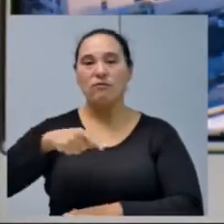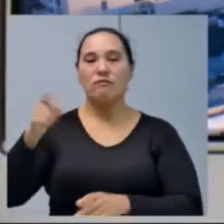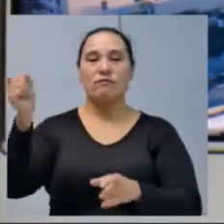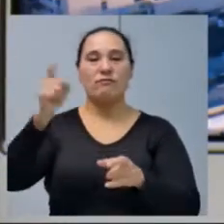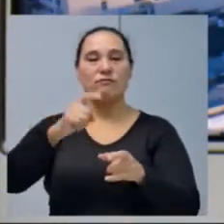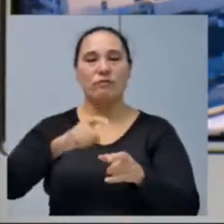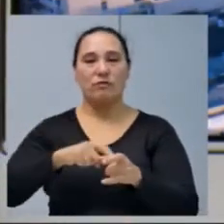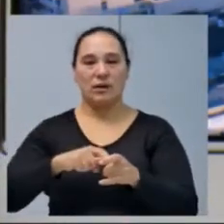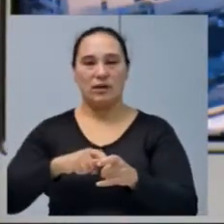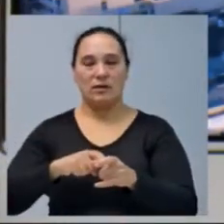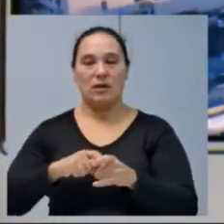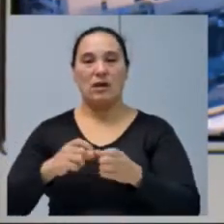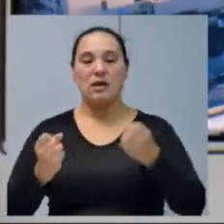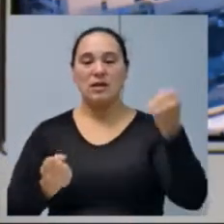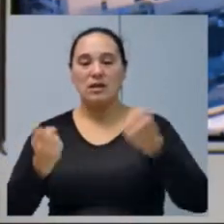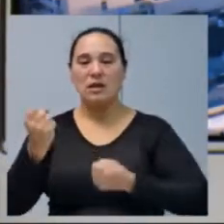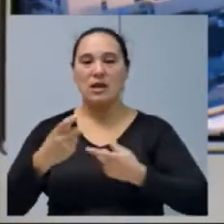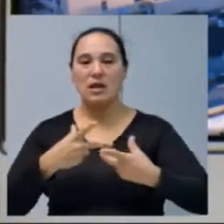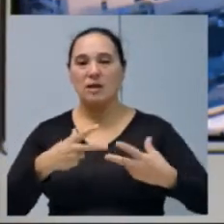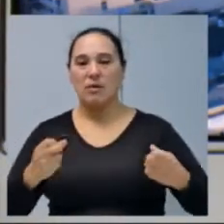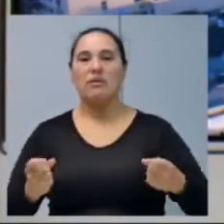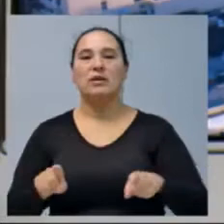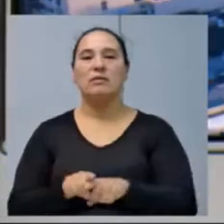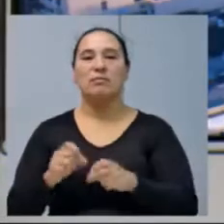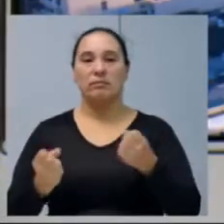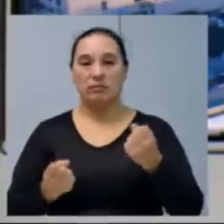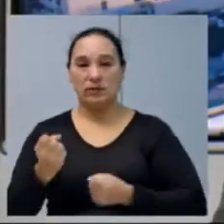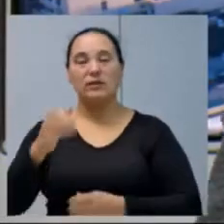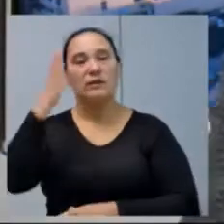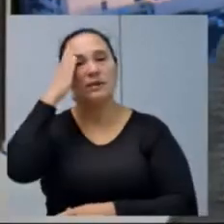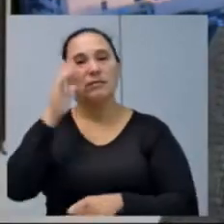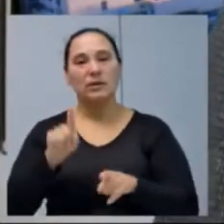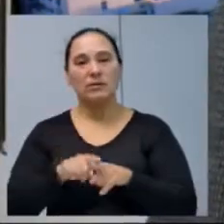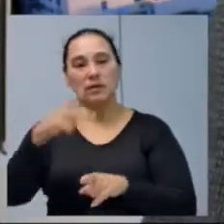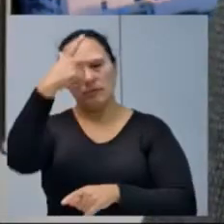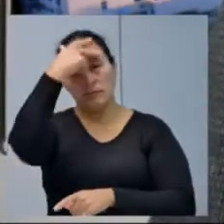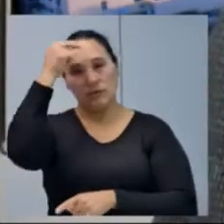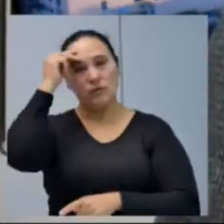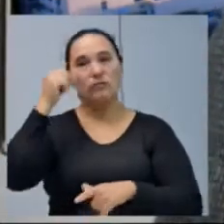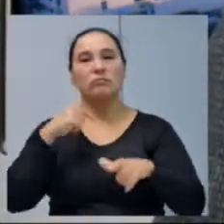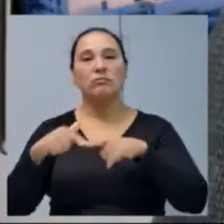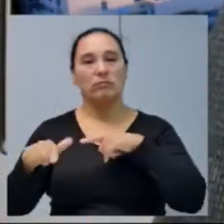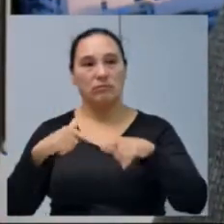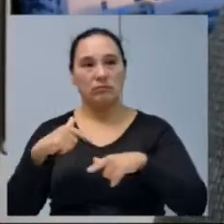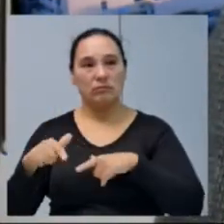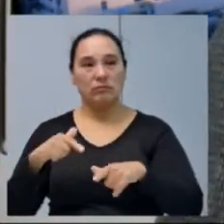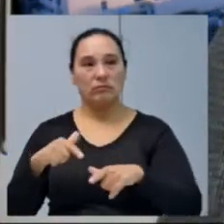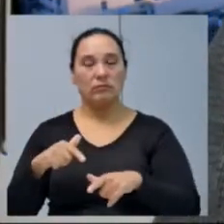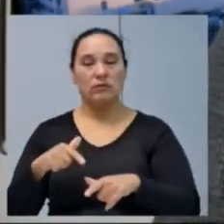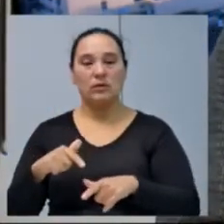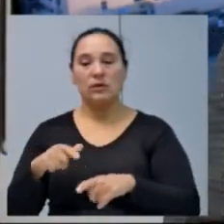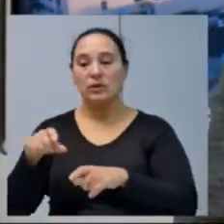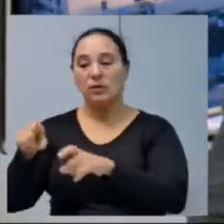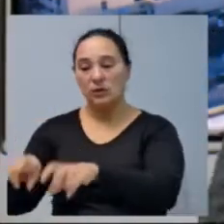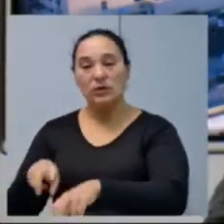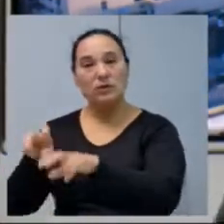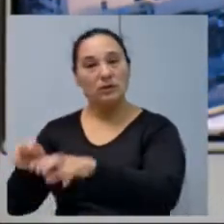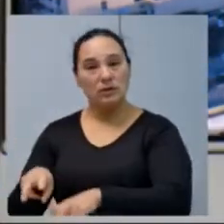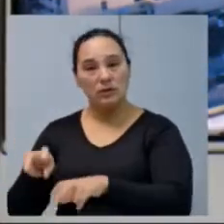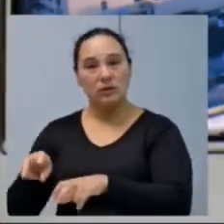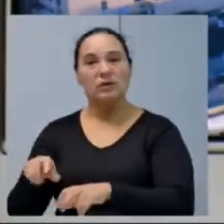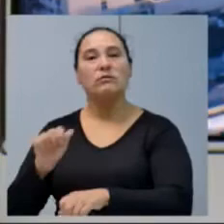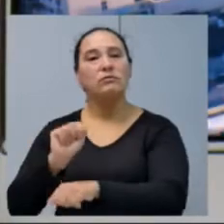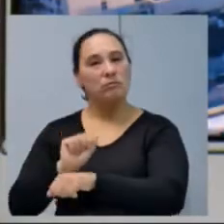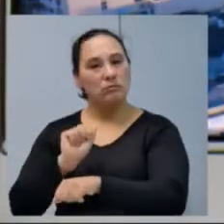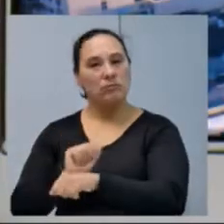de caminhões e veículos. A gente sabe também que a Prefeitura está em um trabalho pelo nosso interior, e eu